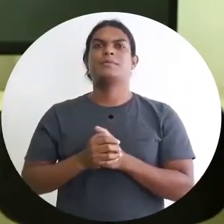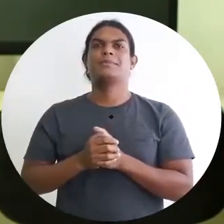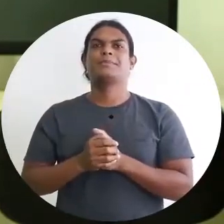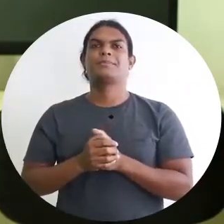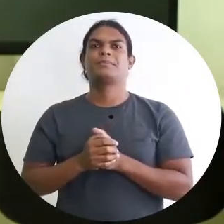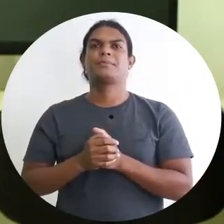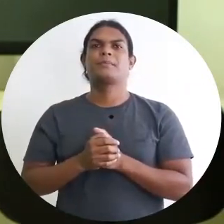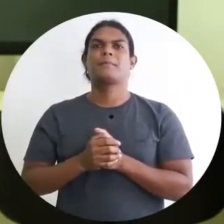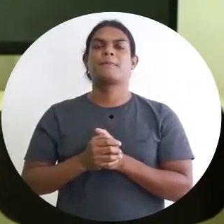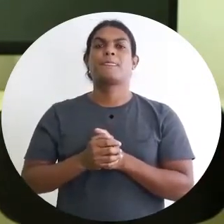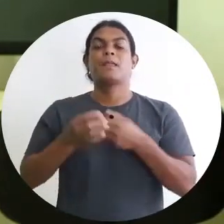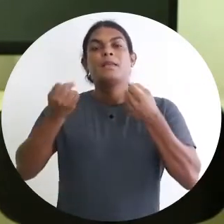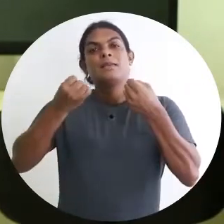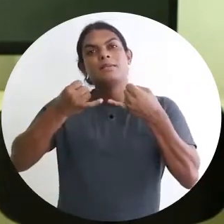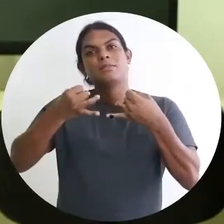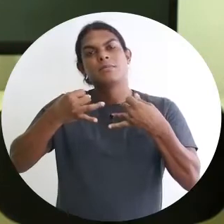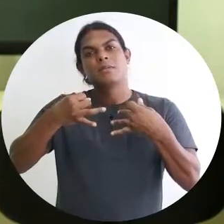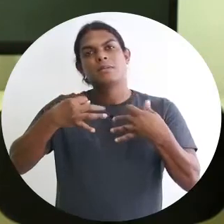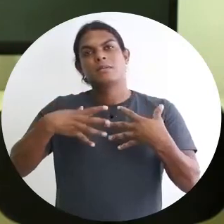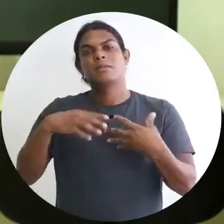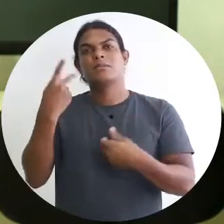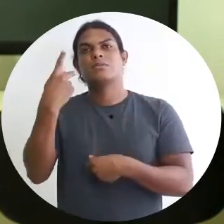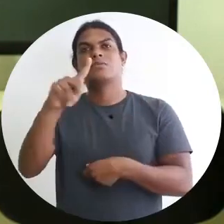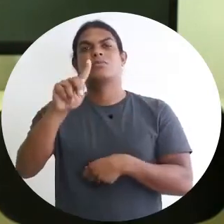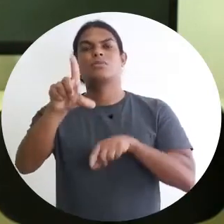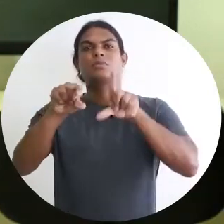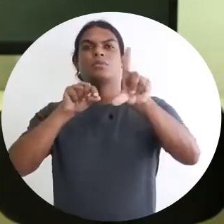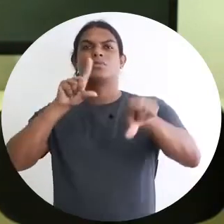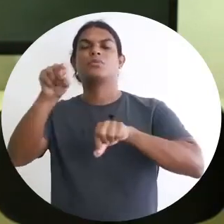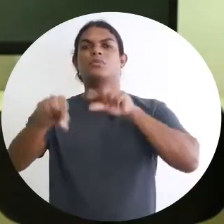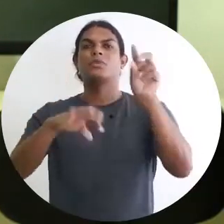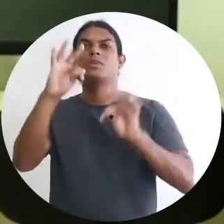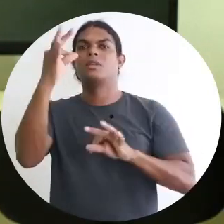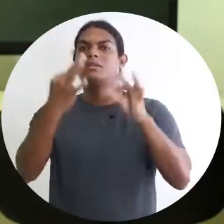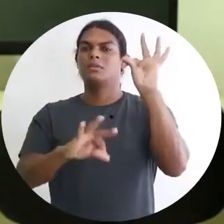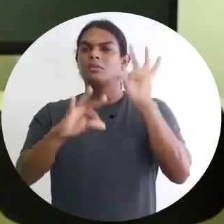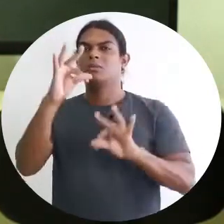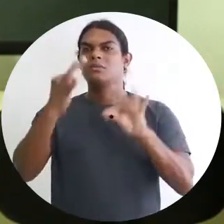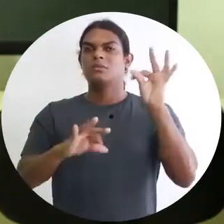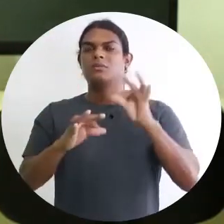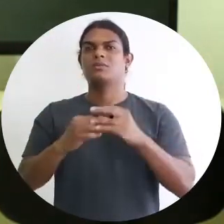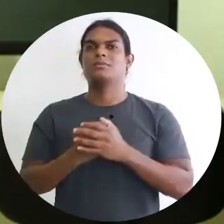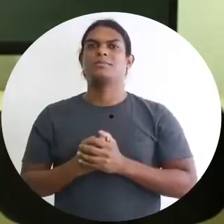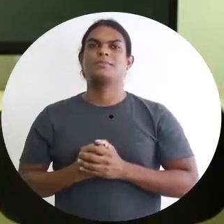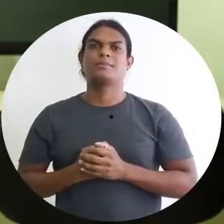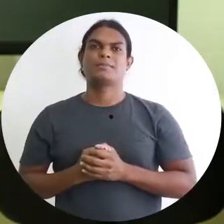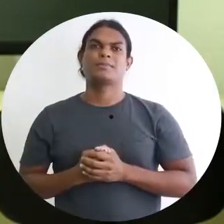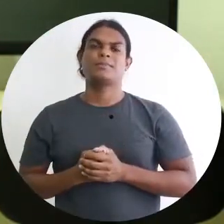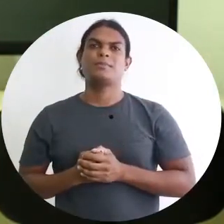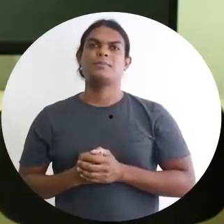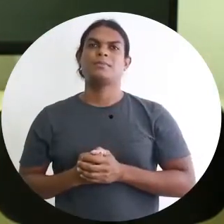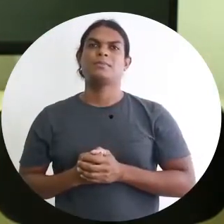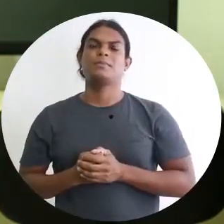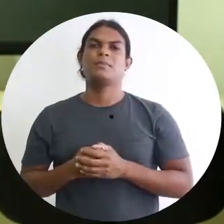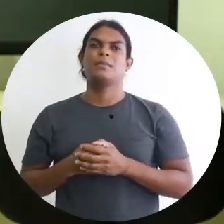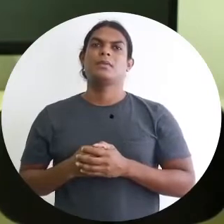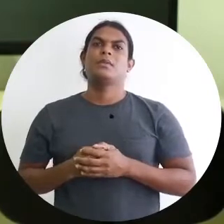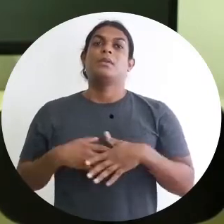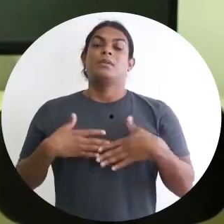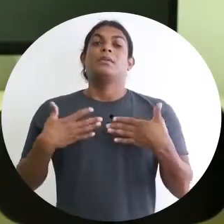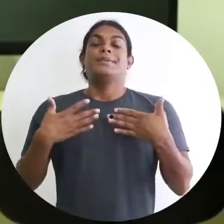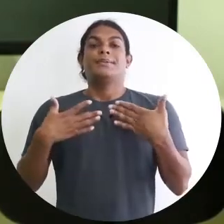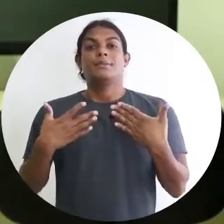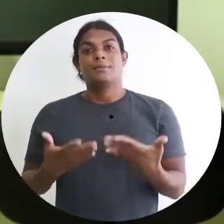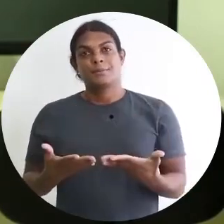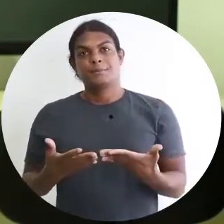escolha dos recursos, estratégias e serviços de tecnologia assistiva necessários. Então, para